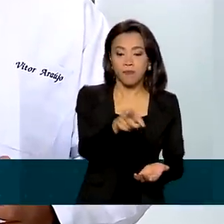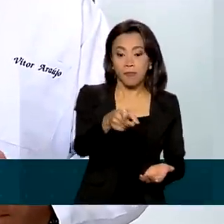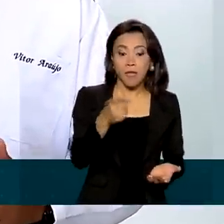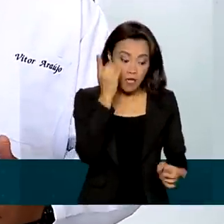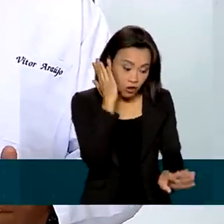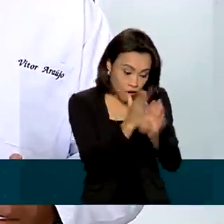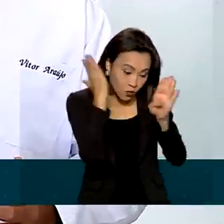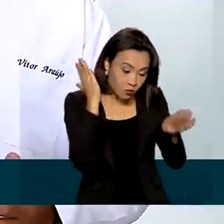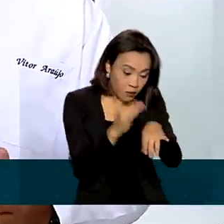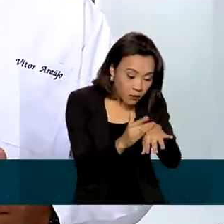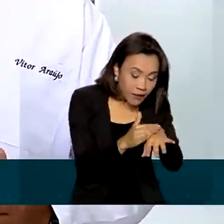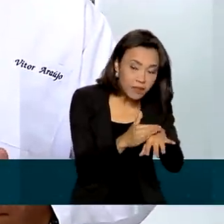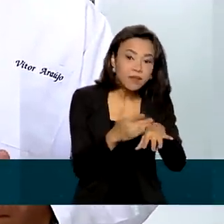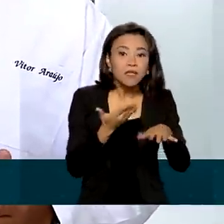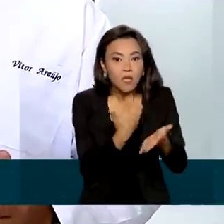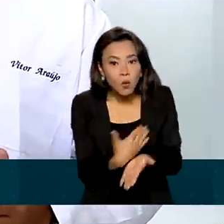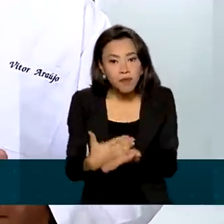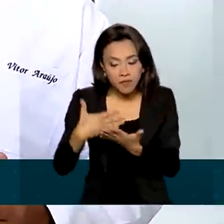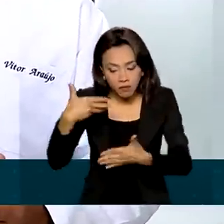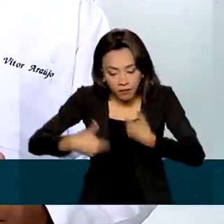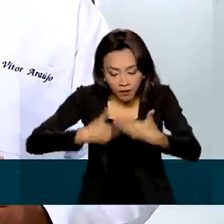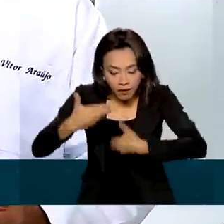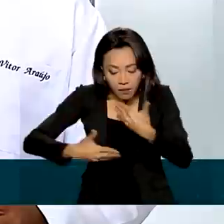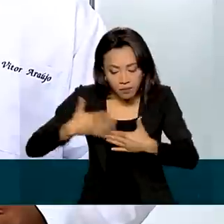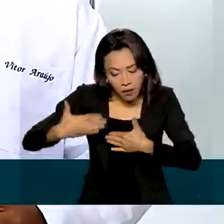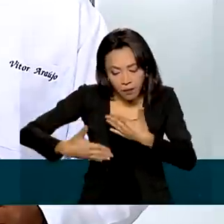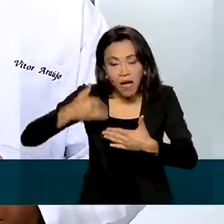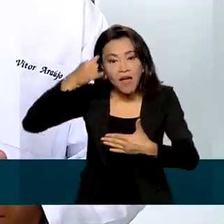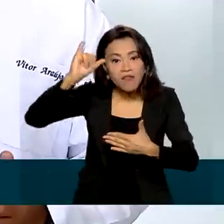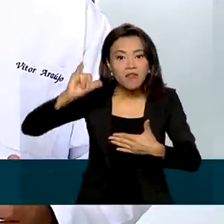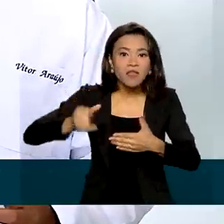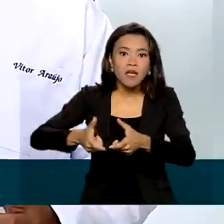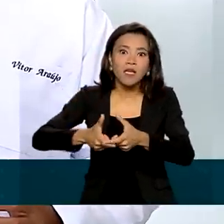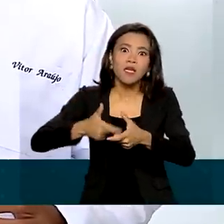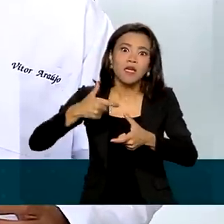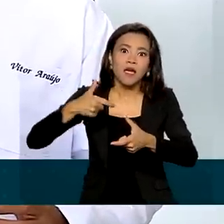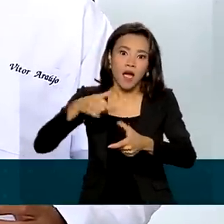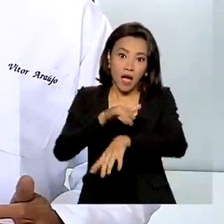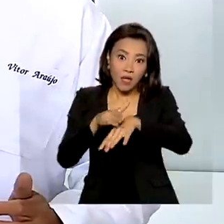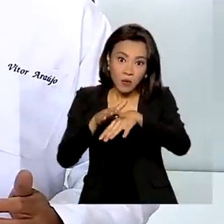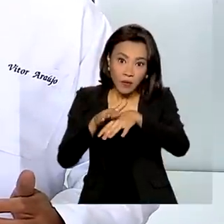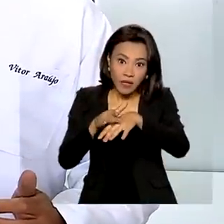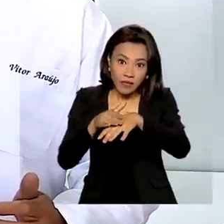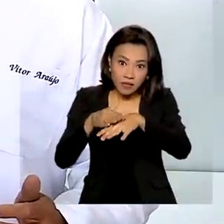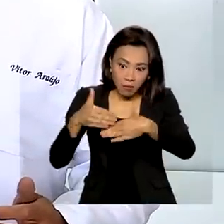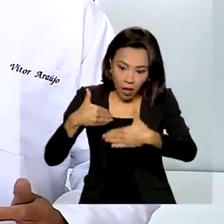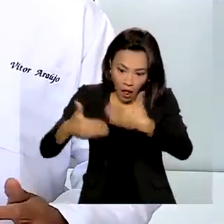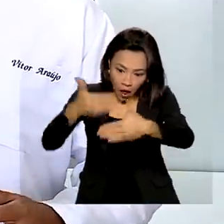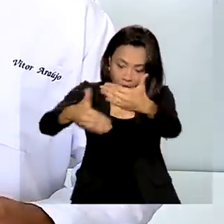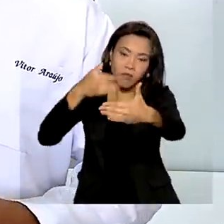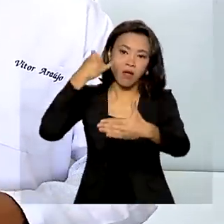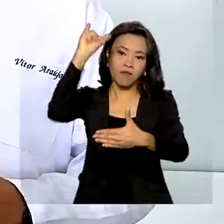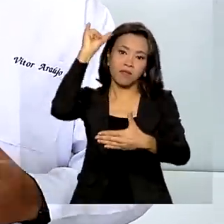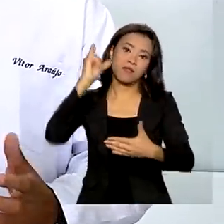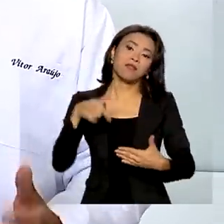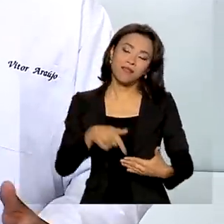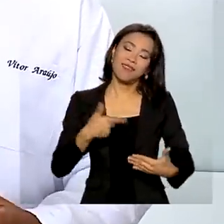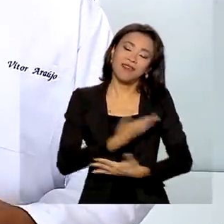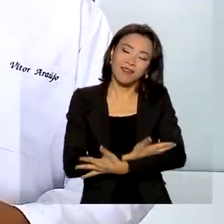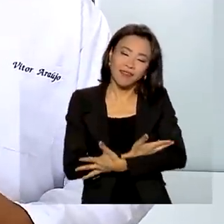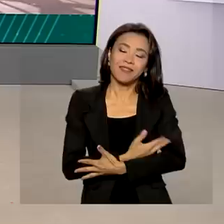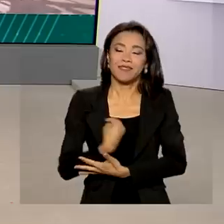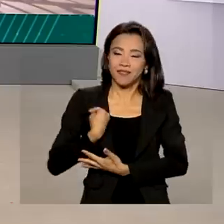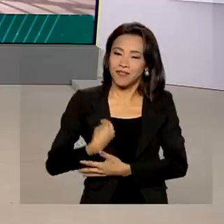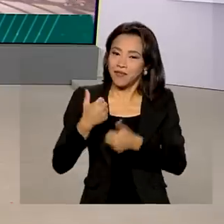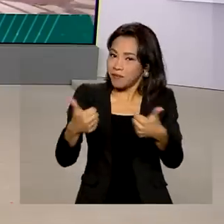tratamento no tempo correto, a gente evita que essa doença avance, muda o curso natural dessa patologia e a criança consegue viver